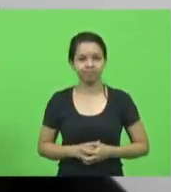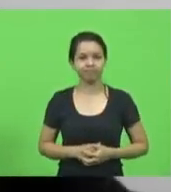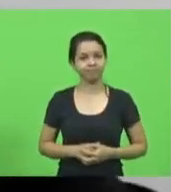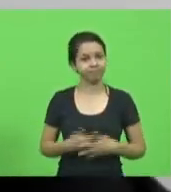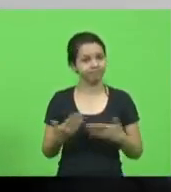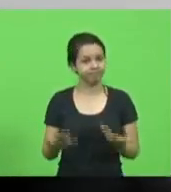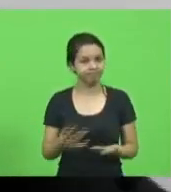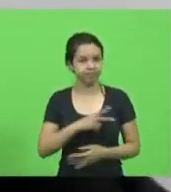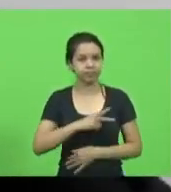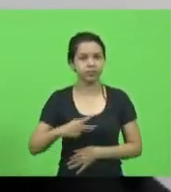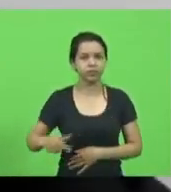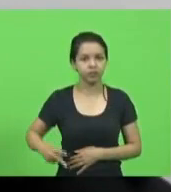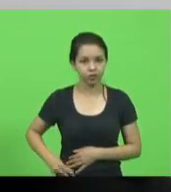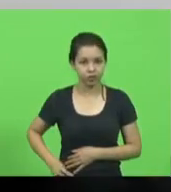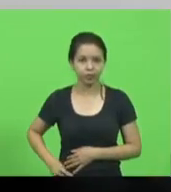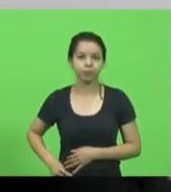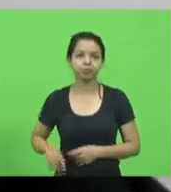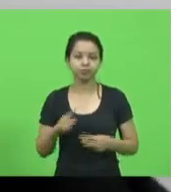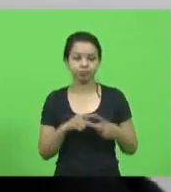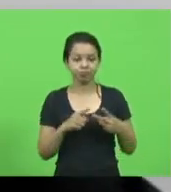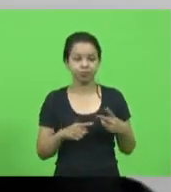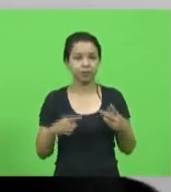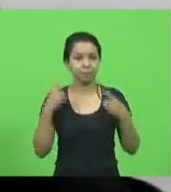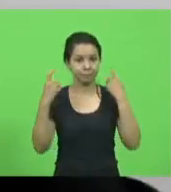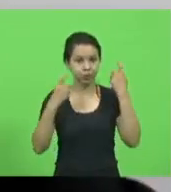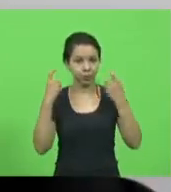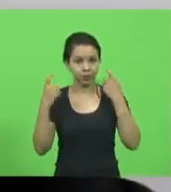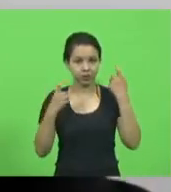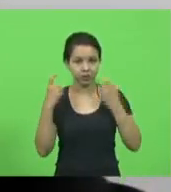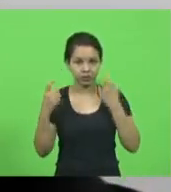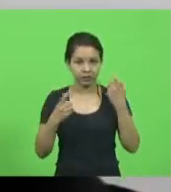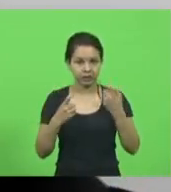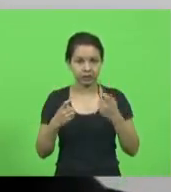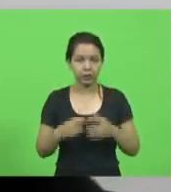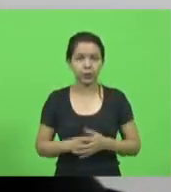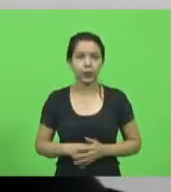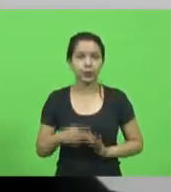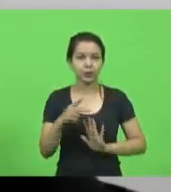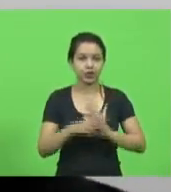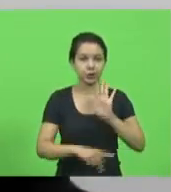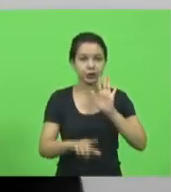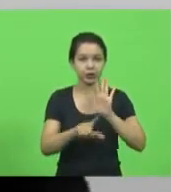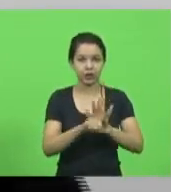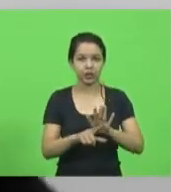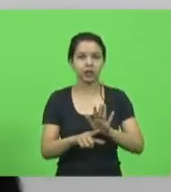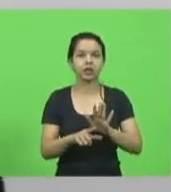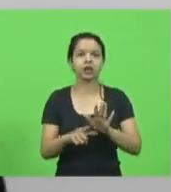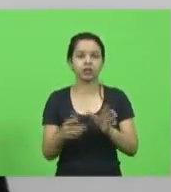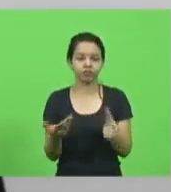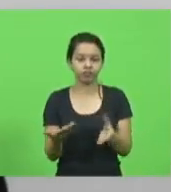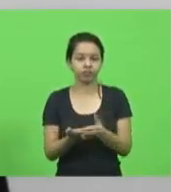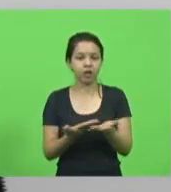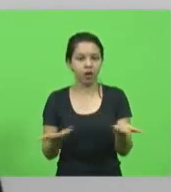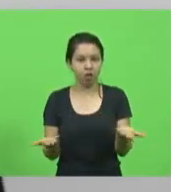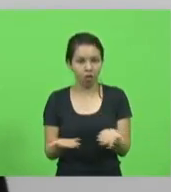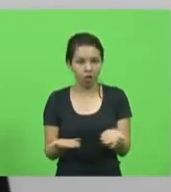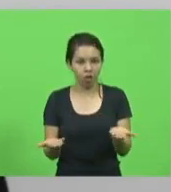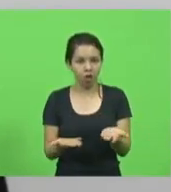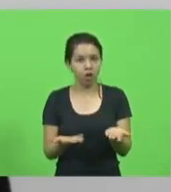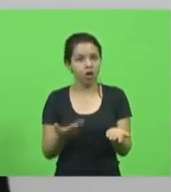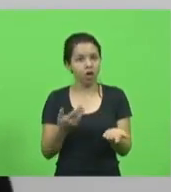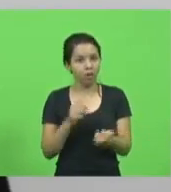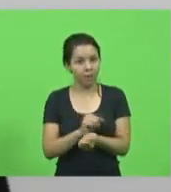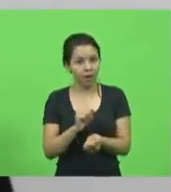permanecem essas nossas preocupações em relação a esse projeto de lei que deu entrada. Espero também uma rápida